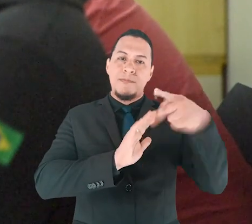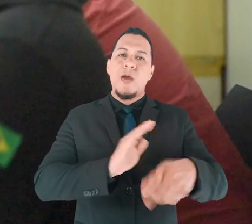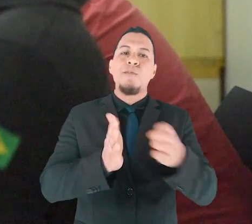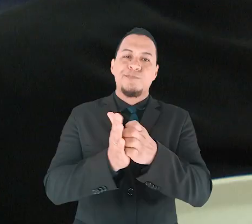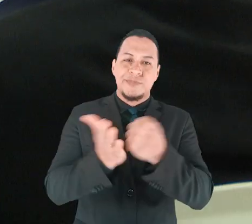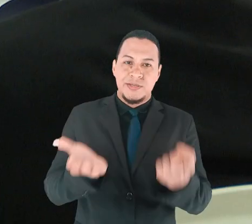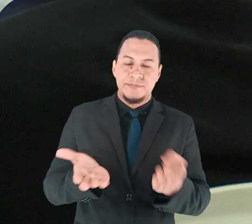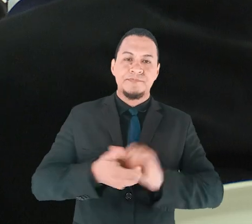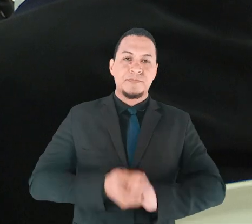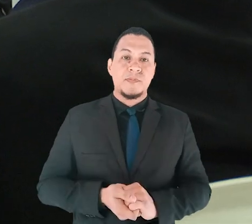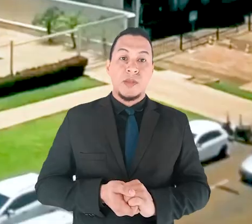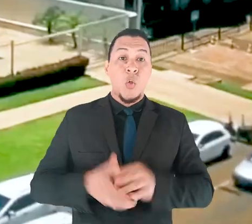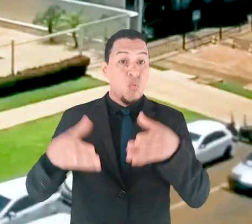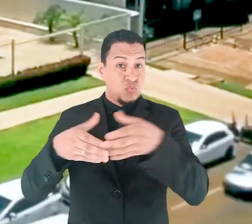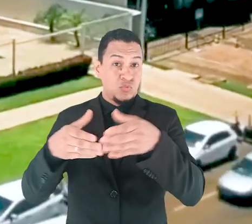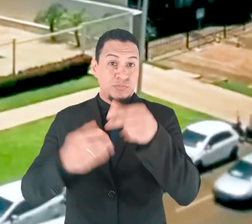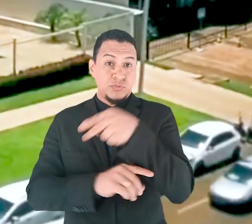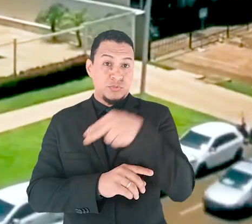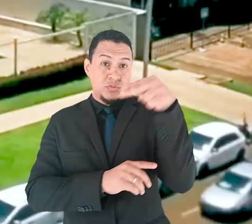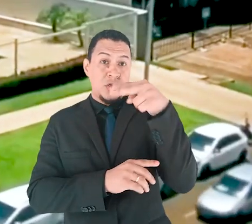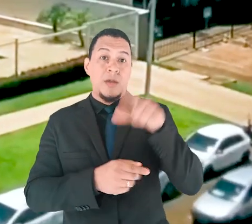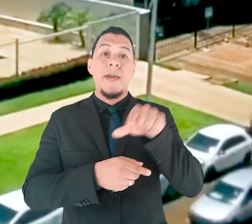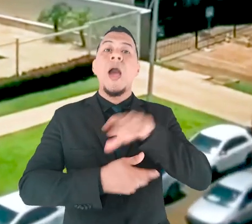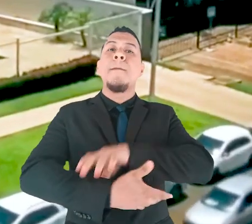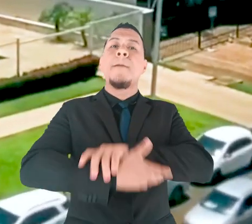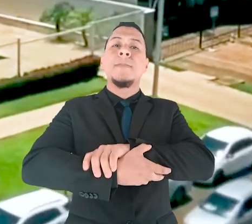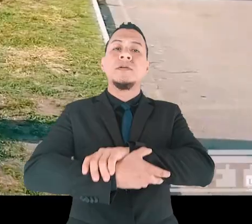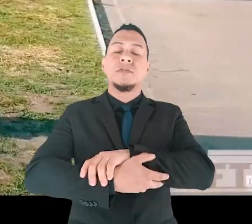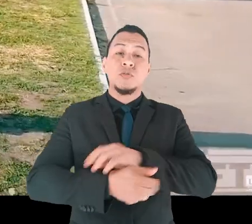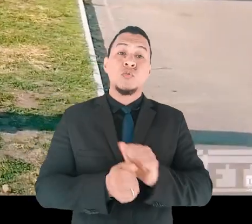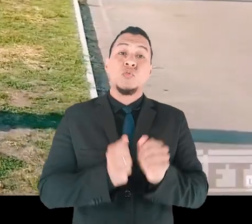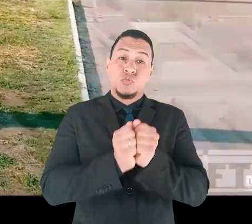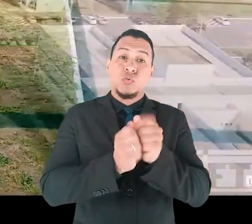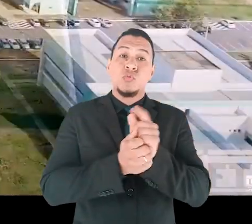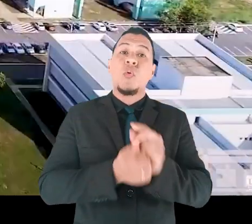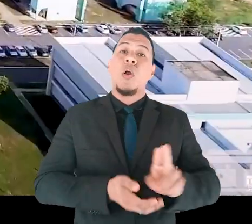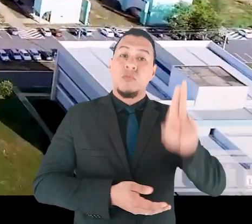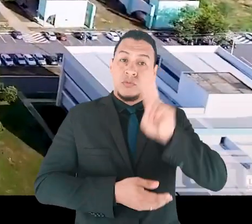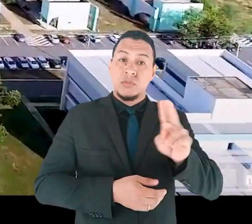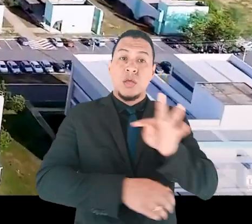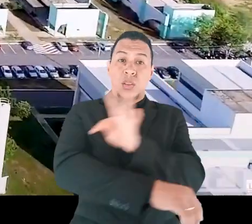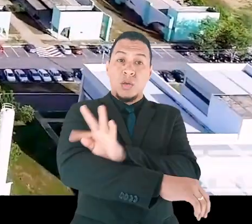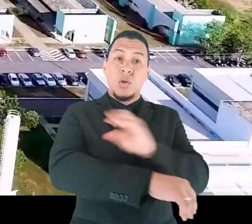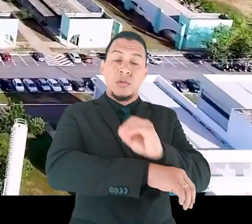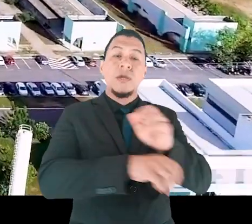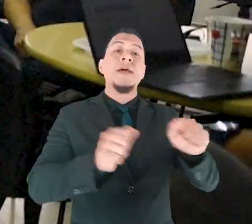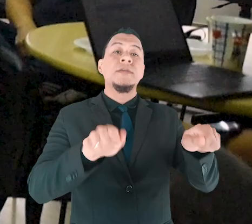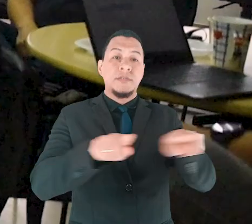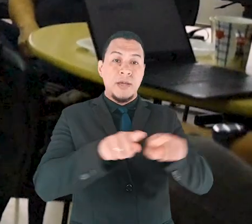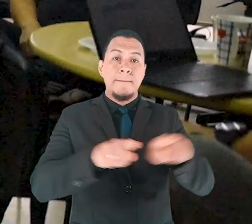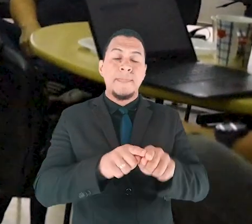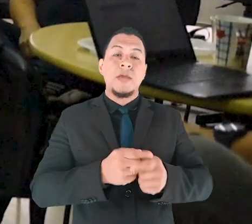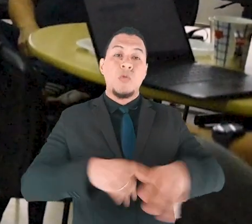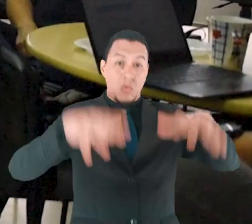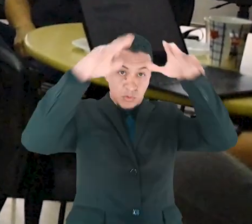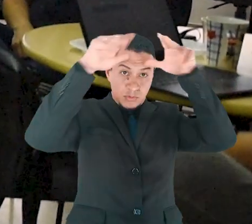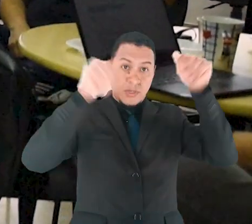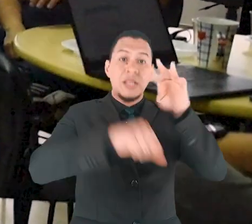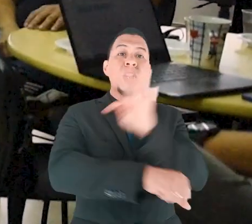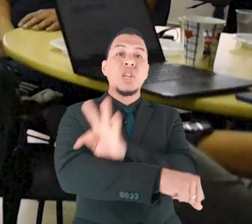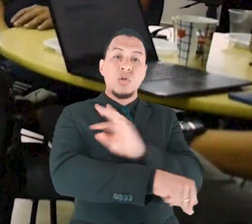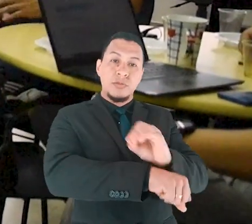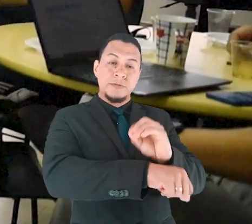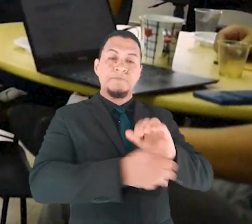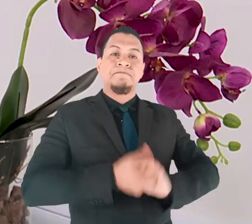Norte é fruto da cooperação com a Escola da Magistratura Tocantinense e a Universidade Federal de Tocantins. O mestrado para mim